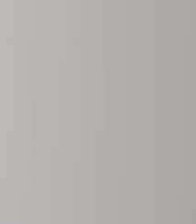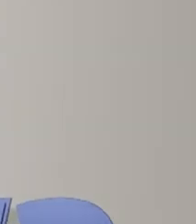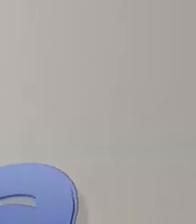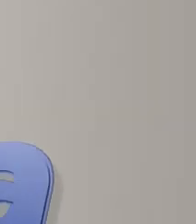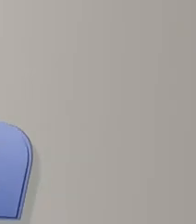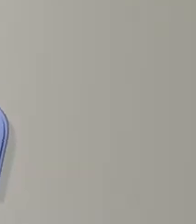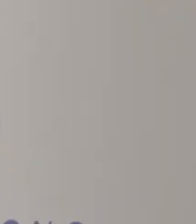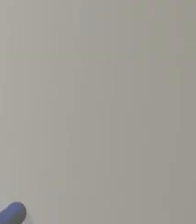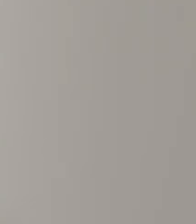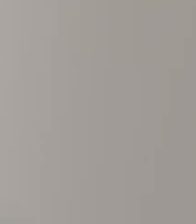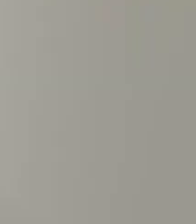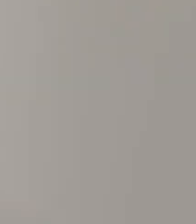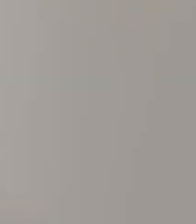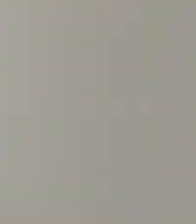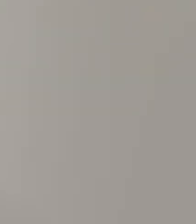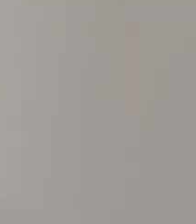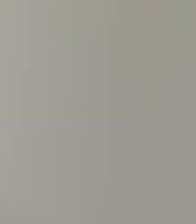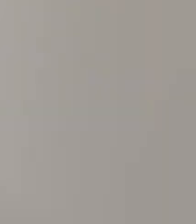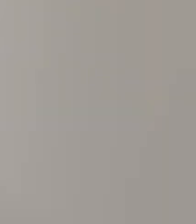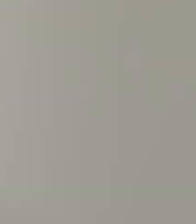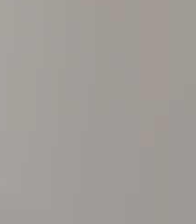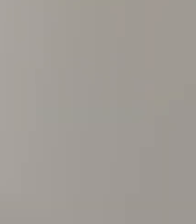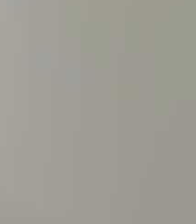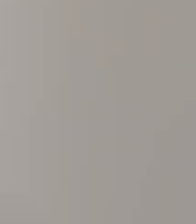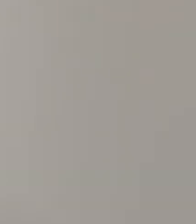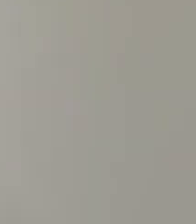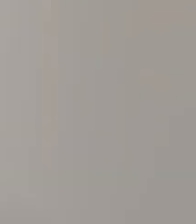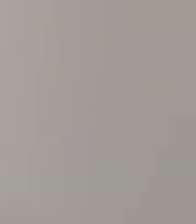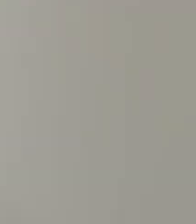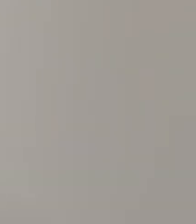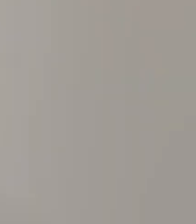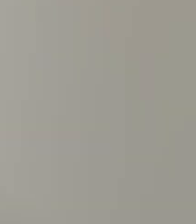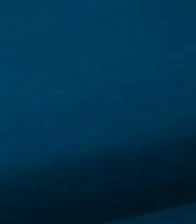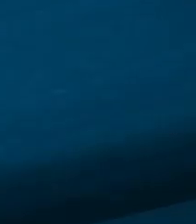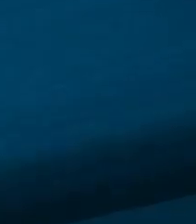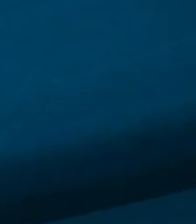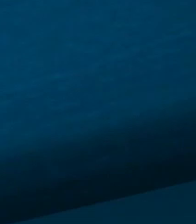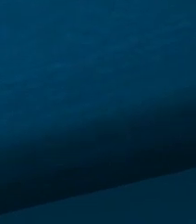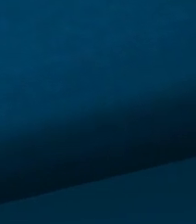Fortaleza, a emissora da Casa do Povo.